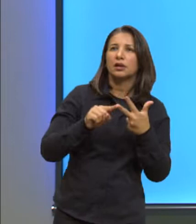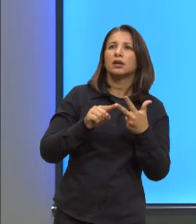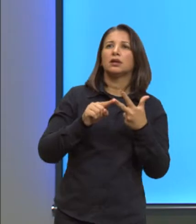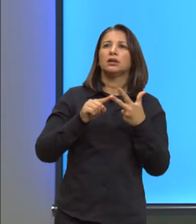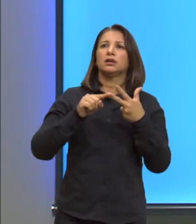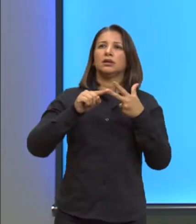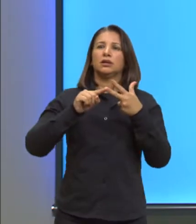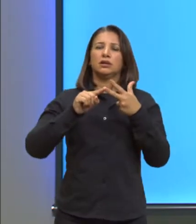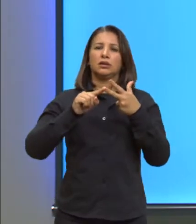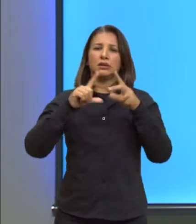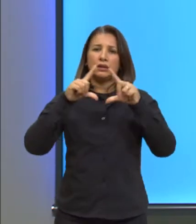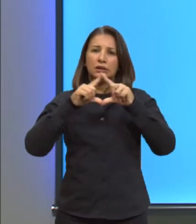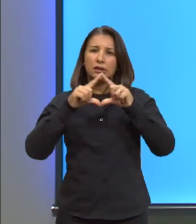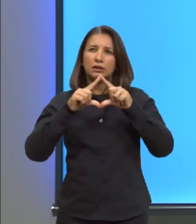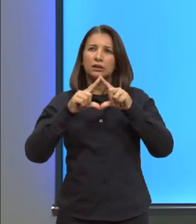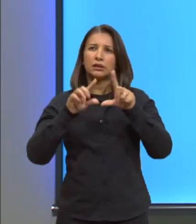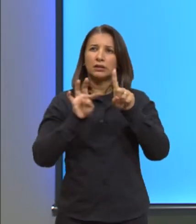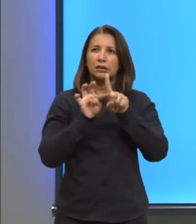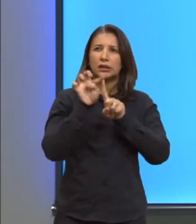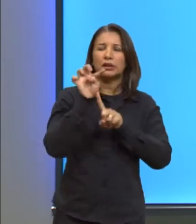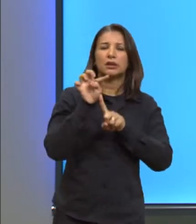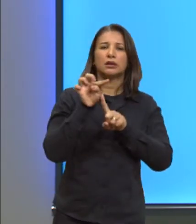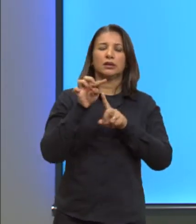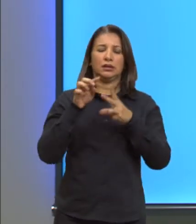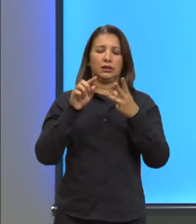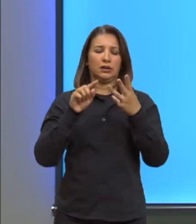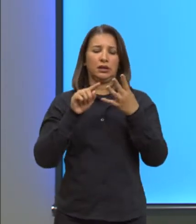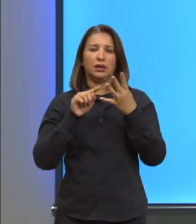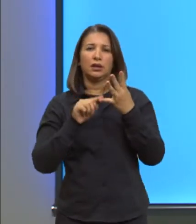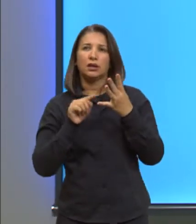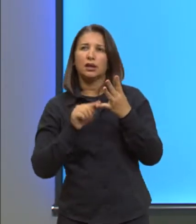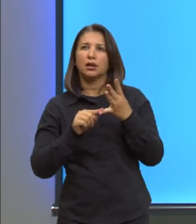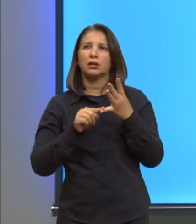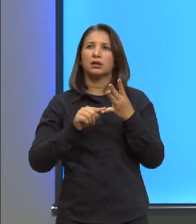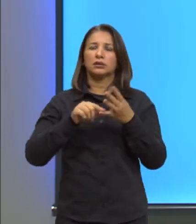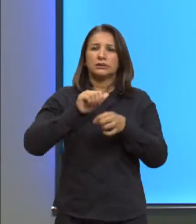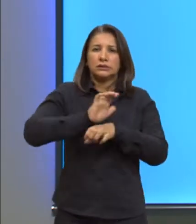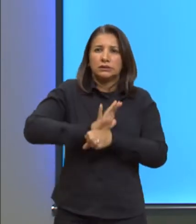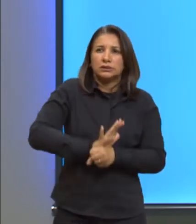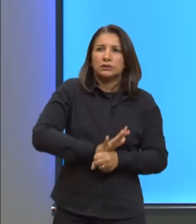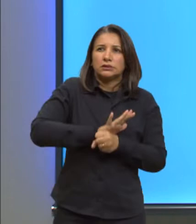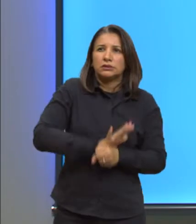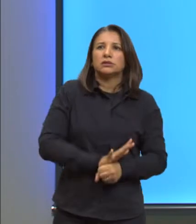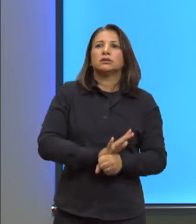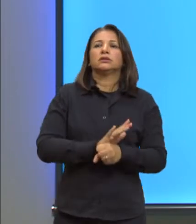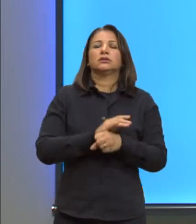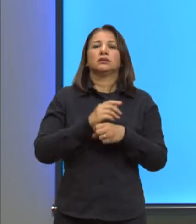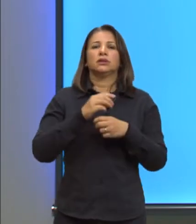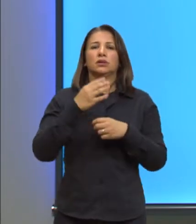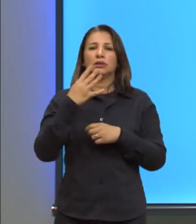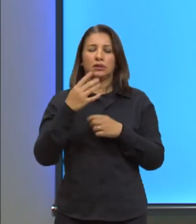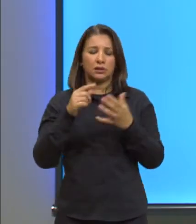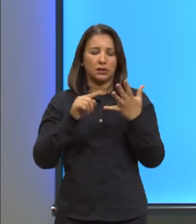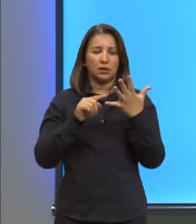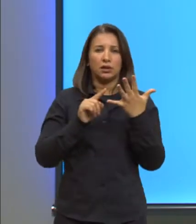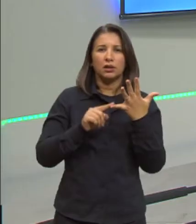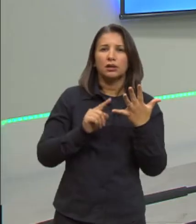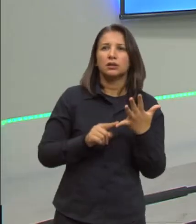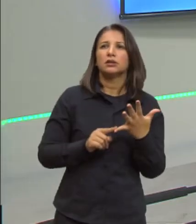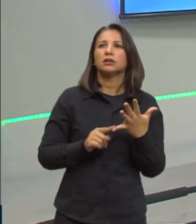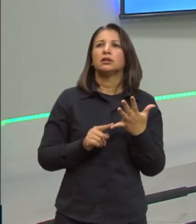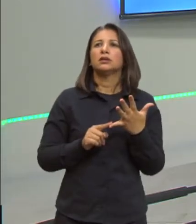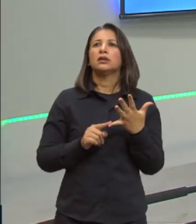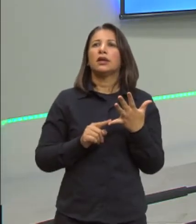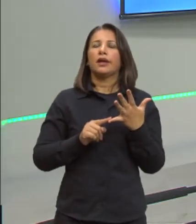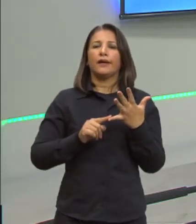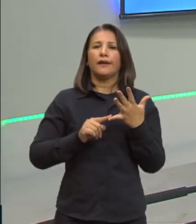compressibilidade, condutividade elétrica. Bom, essa questão te leva a responder, por